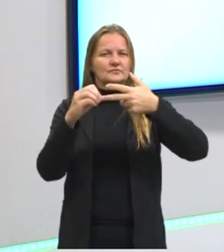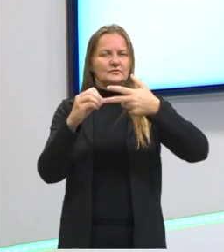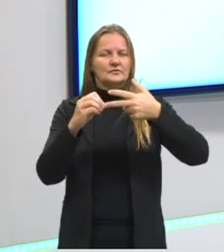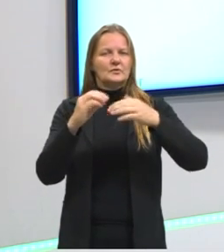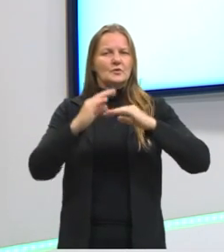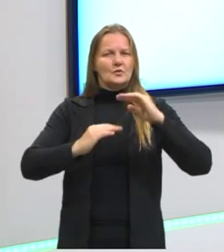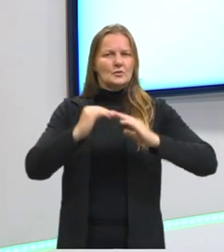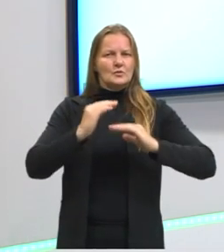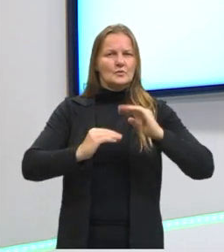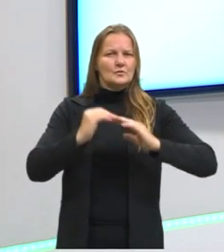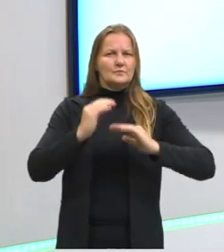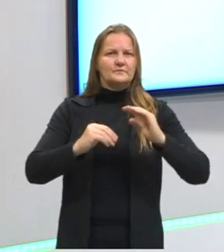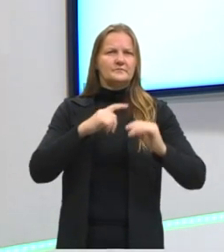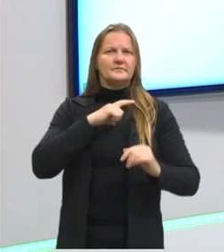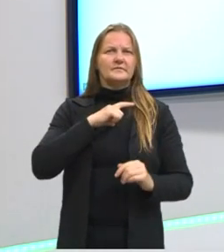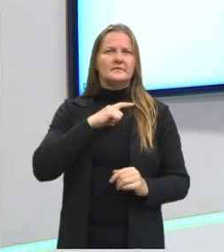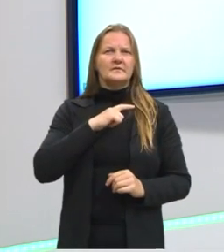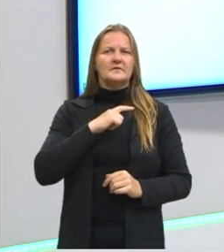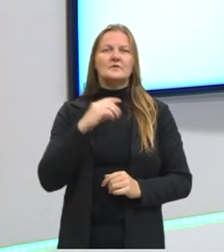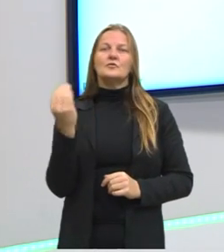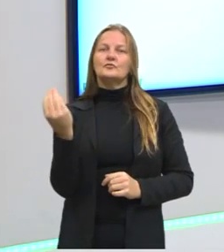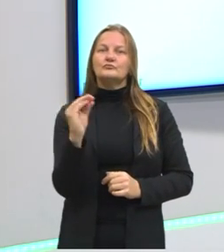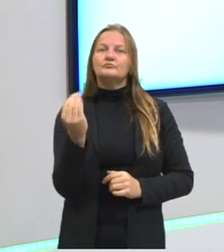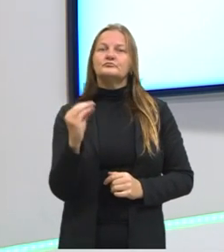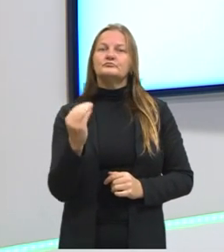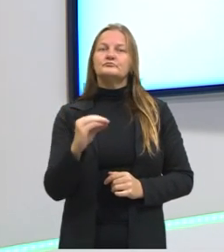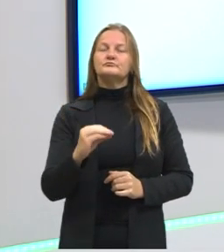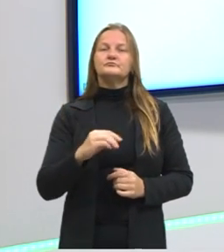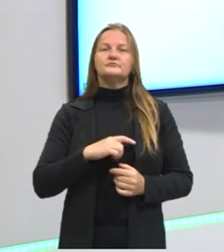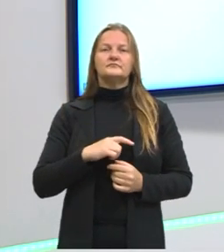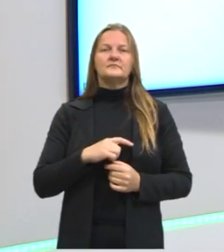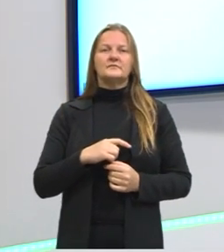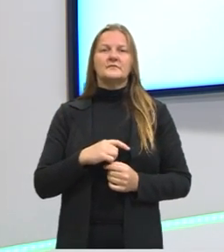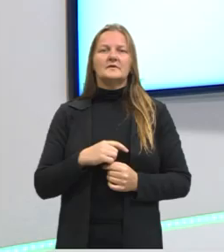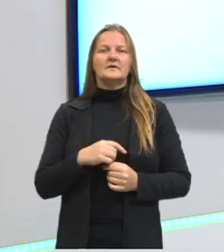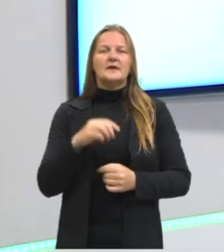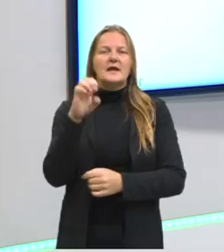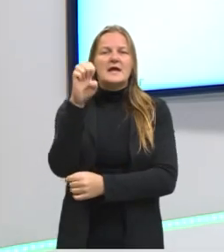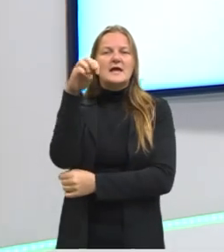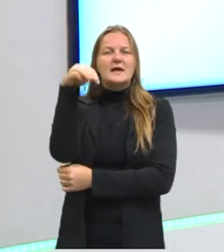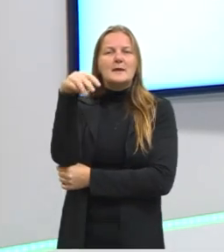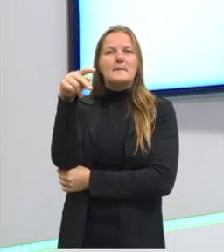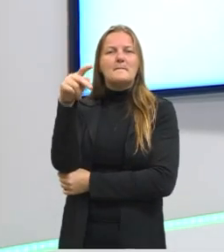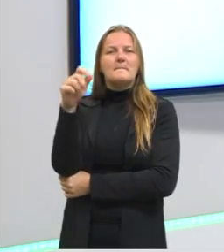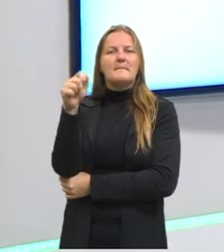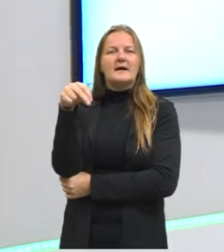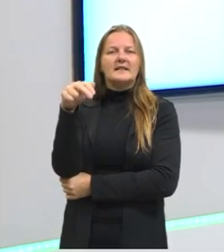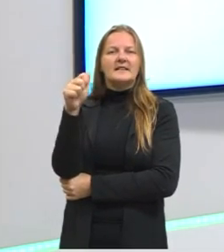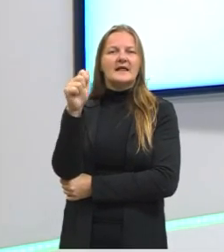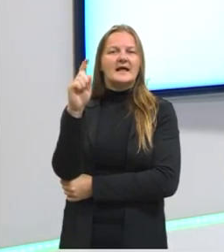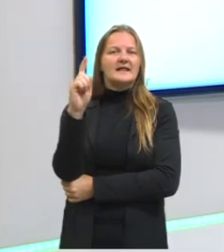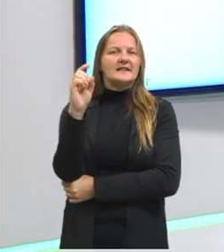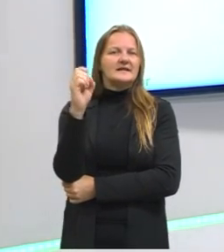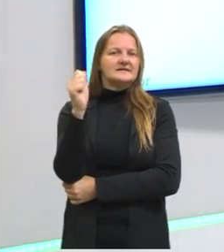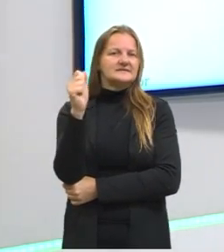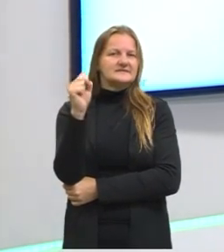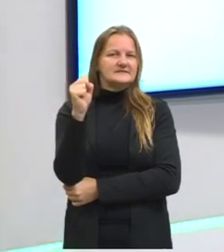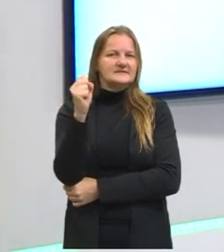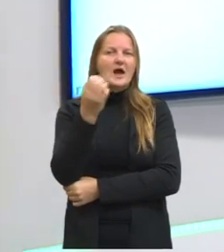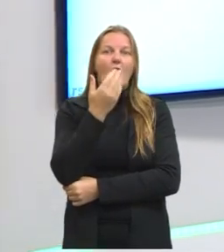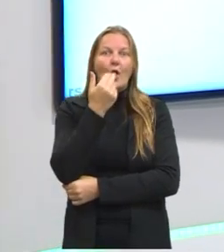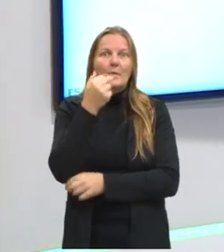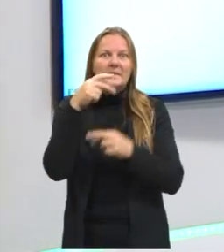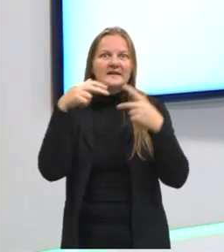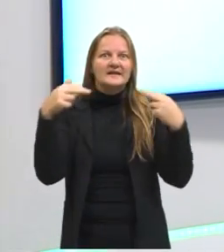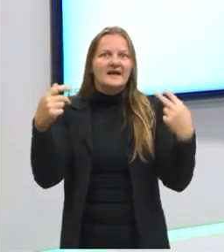aplicação, que esteve lá falando das emparnadas argentinas, e